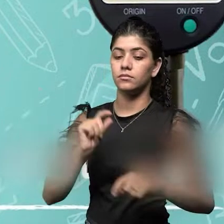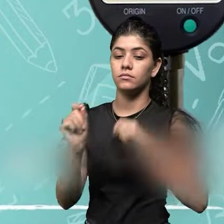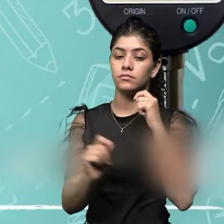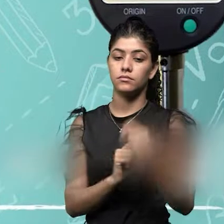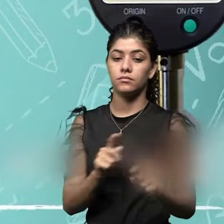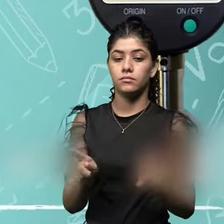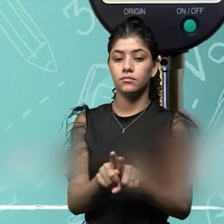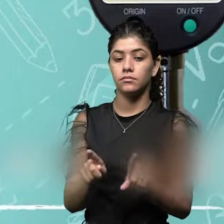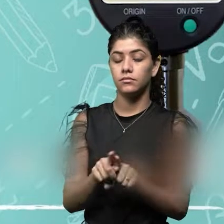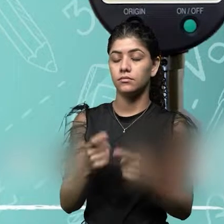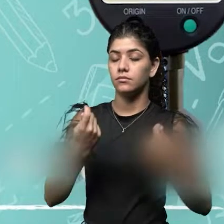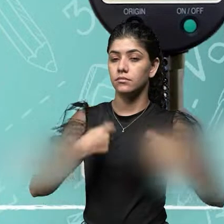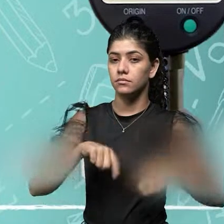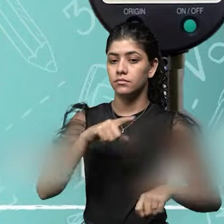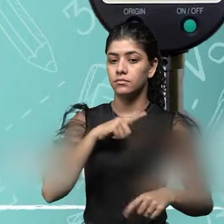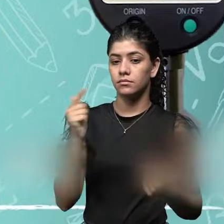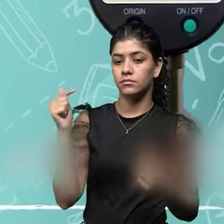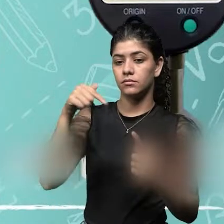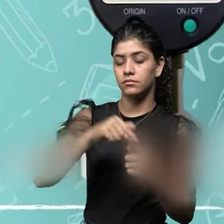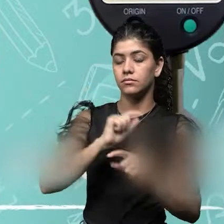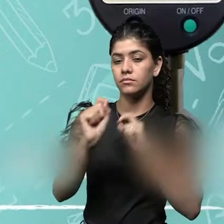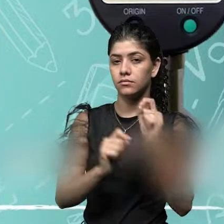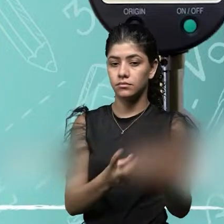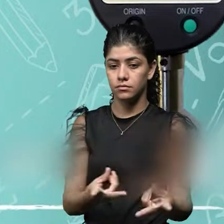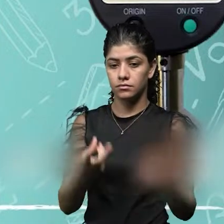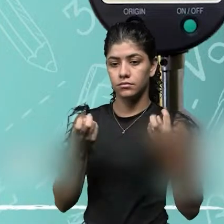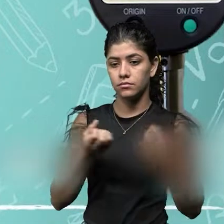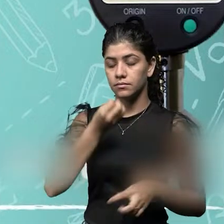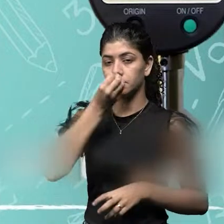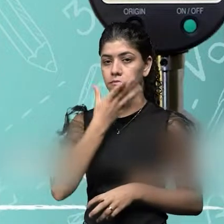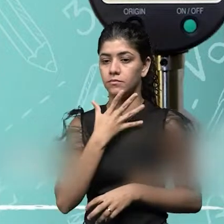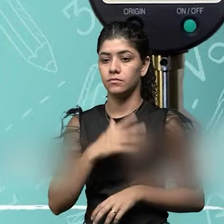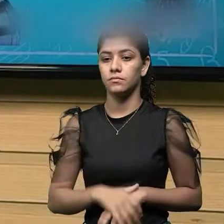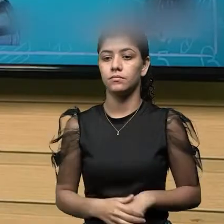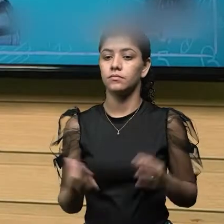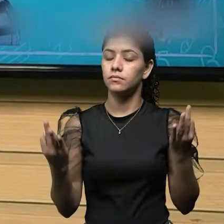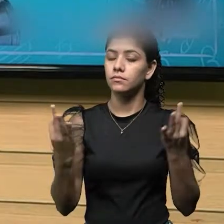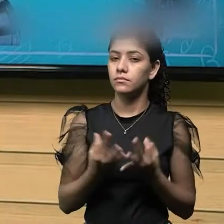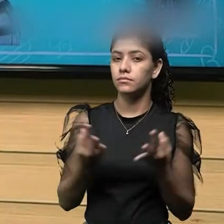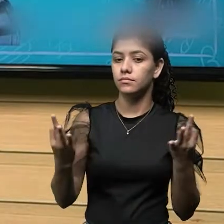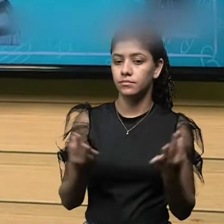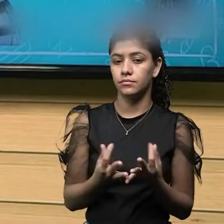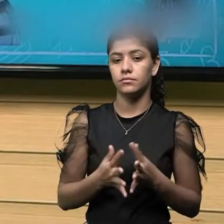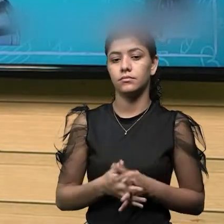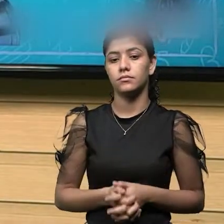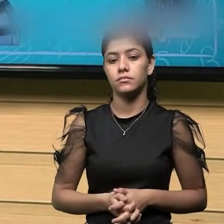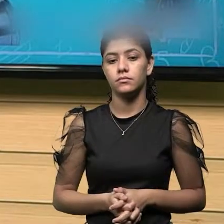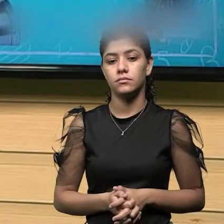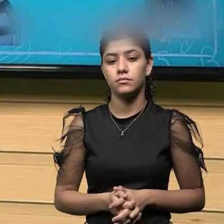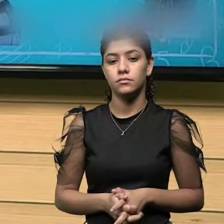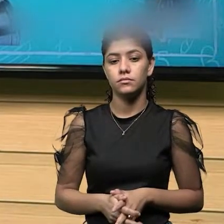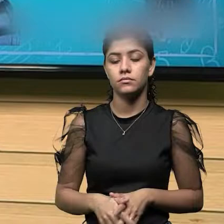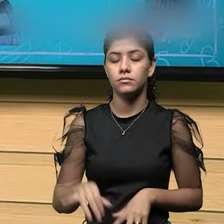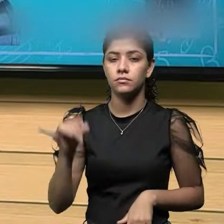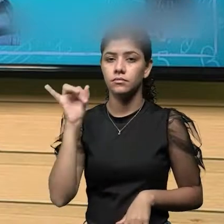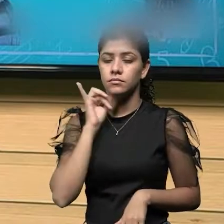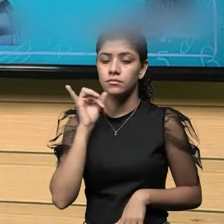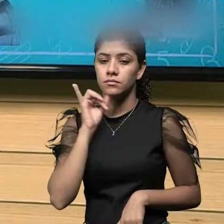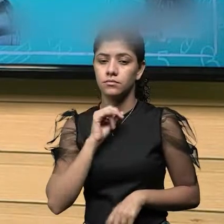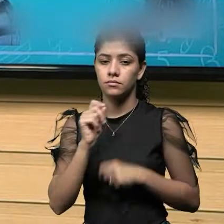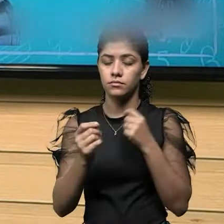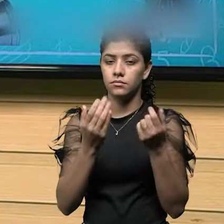Costuma apresentar resultados extremamente precisos. A exemplo do relógio comparador,